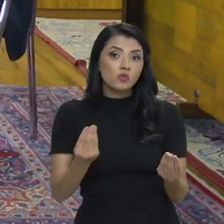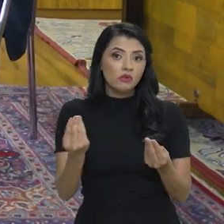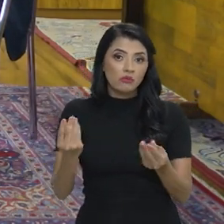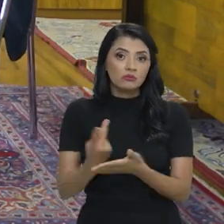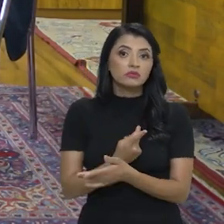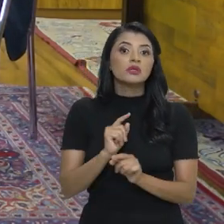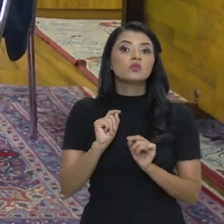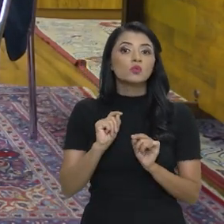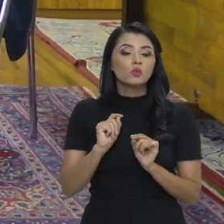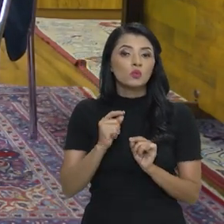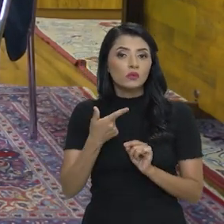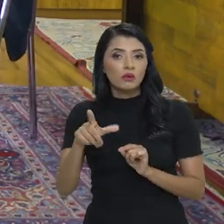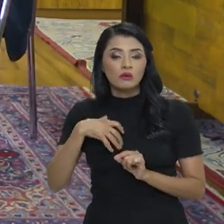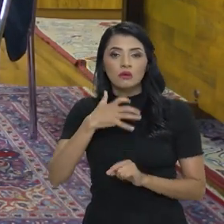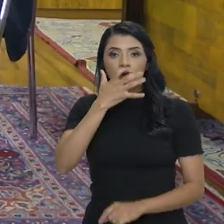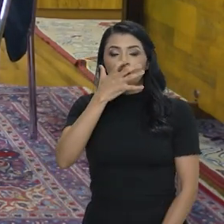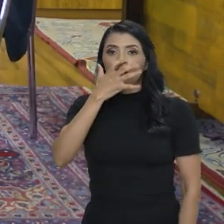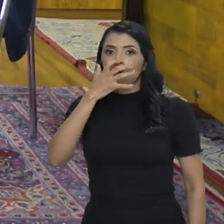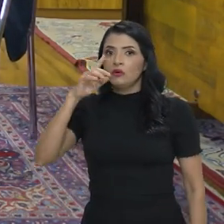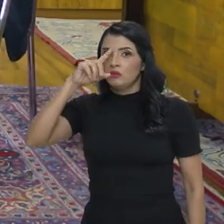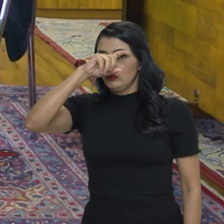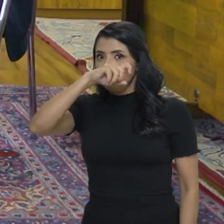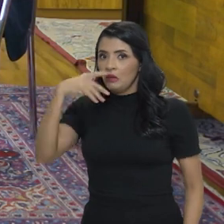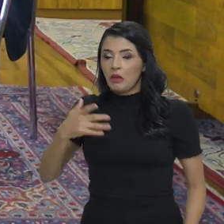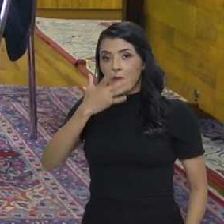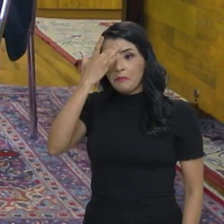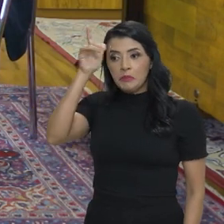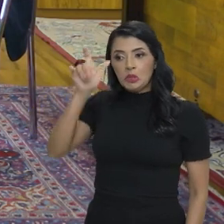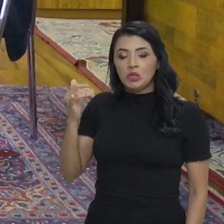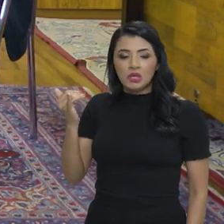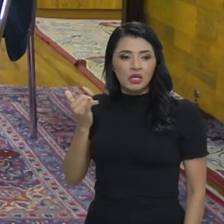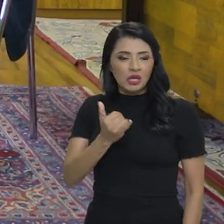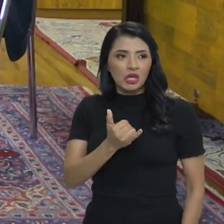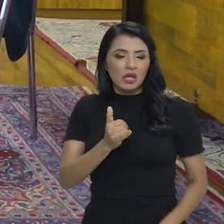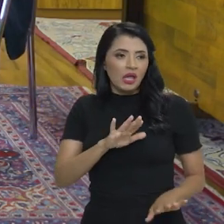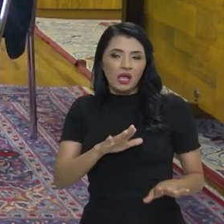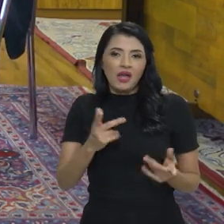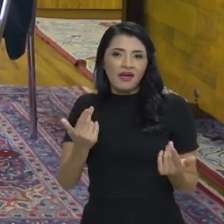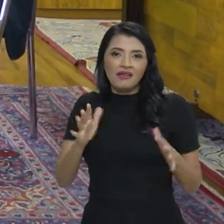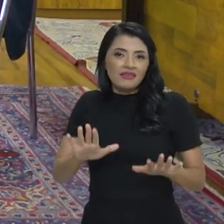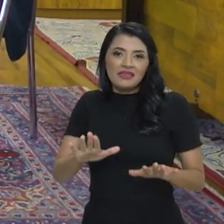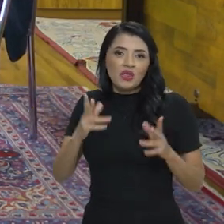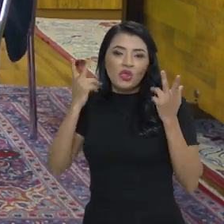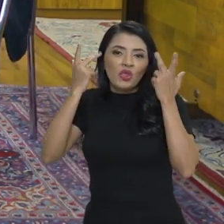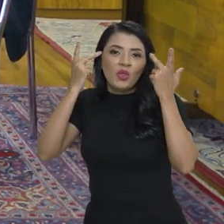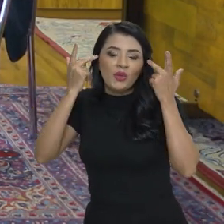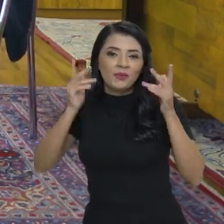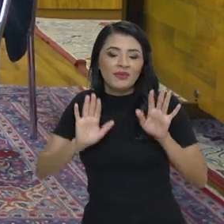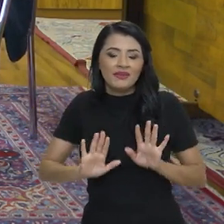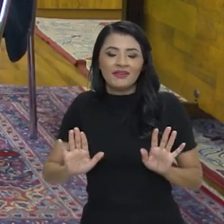situação que é dramática da pessoa dizer, ah, é assim mesmo.